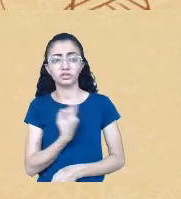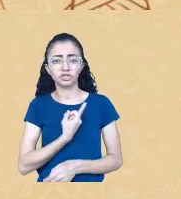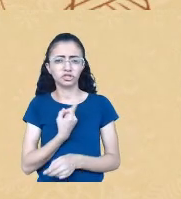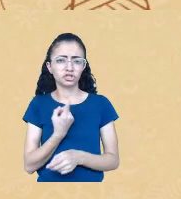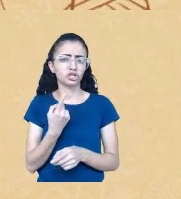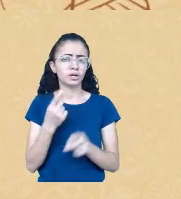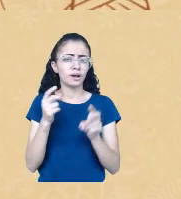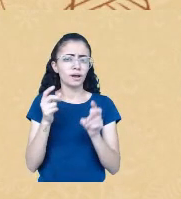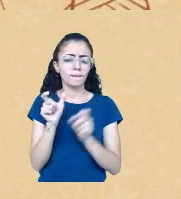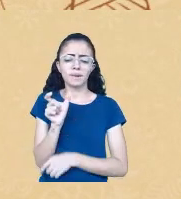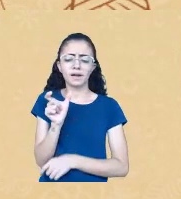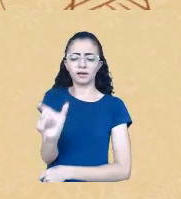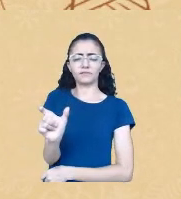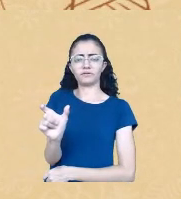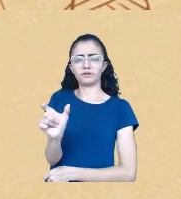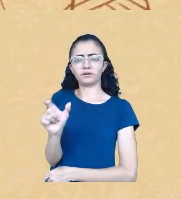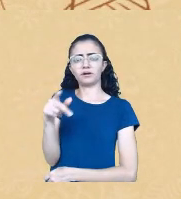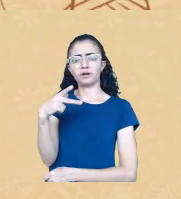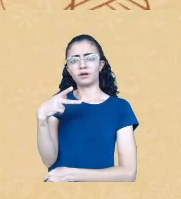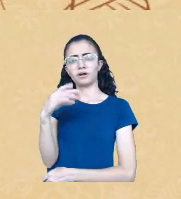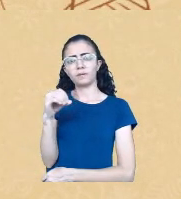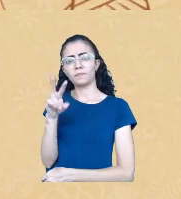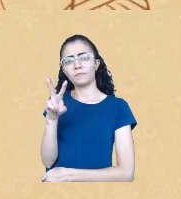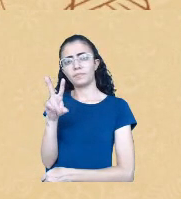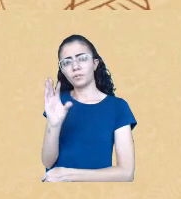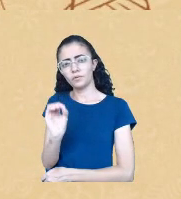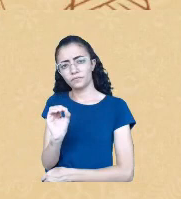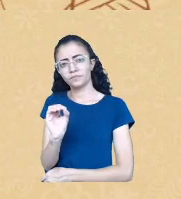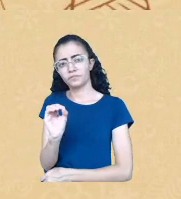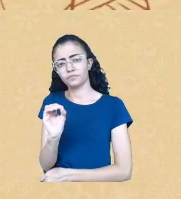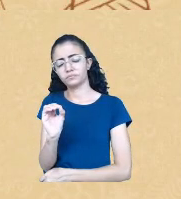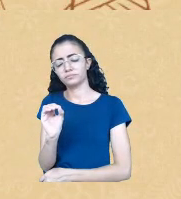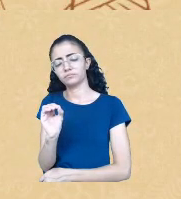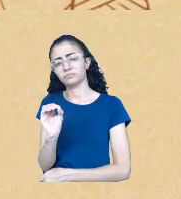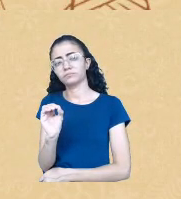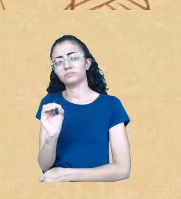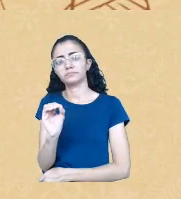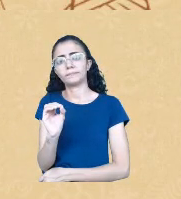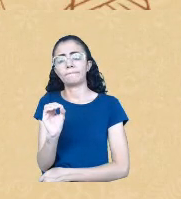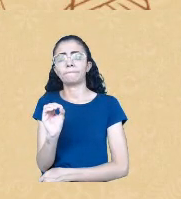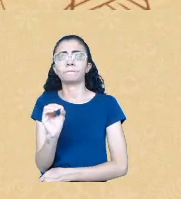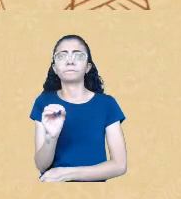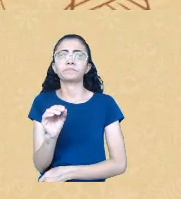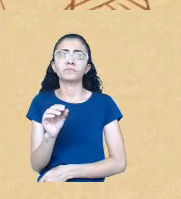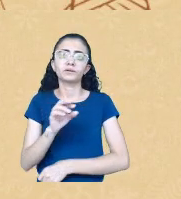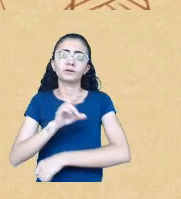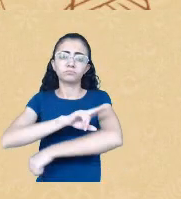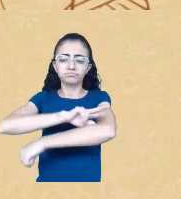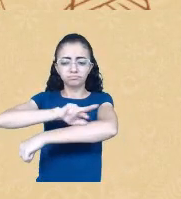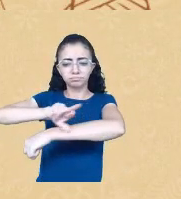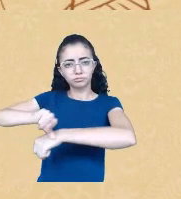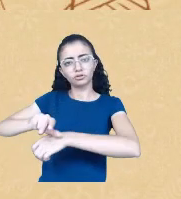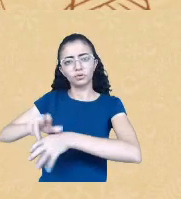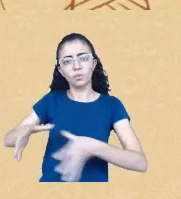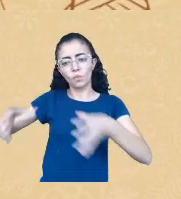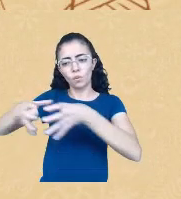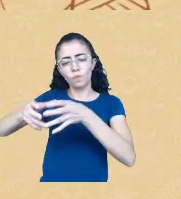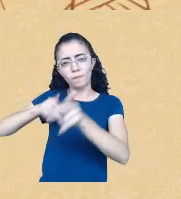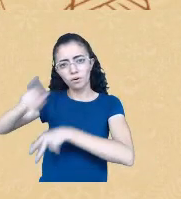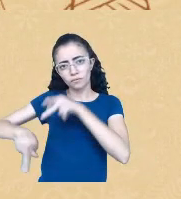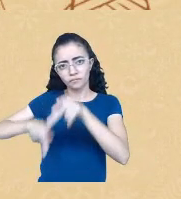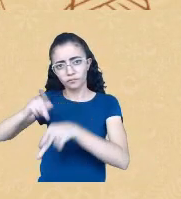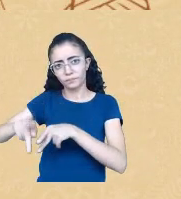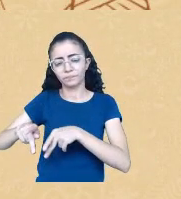sinônimo de etnia, nação indígena, né? Então, o cacique Rami, por exemplo, né? Raça indígena,